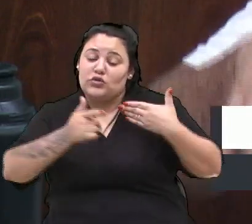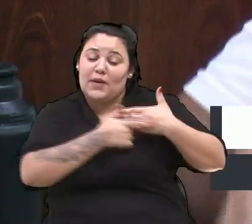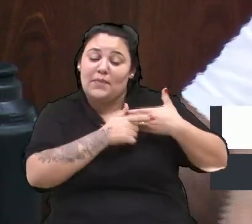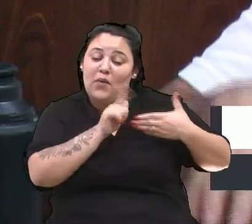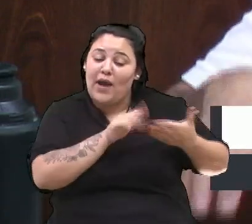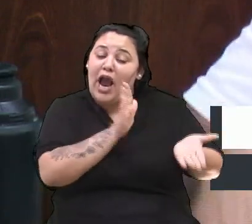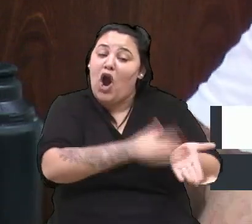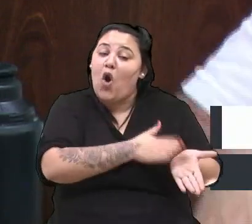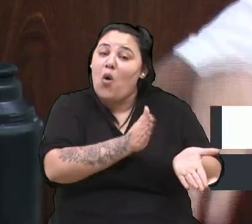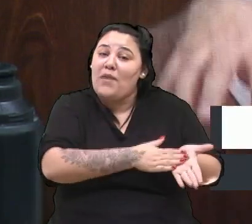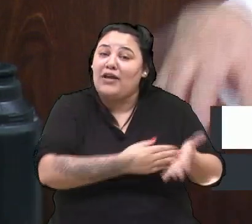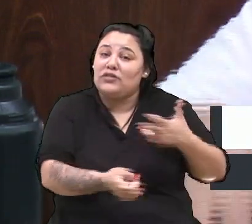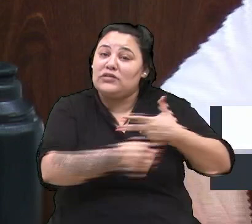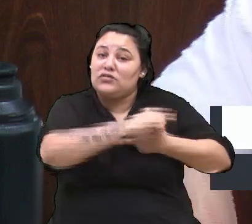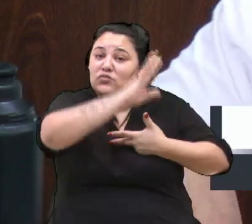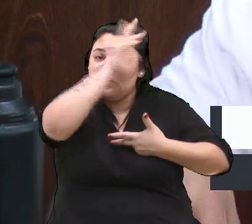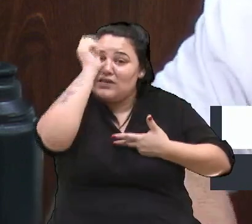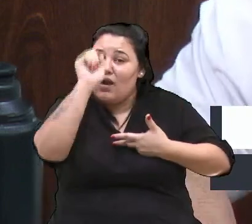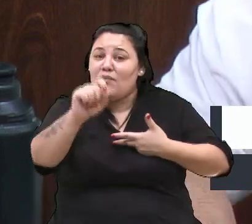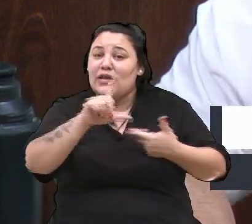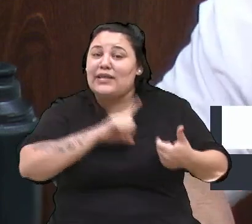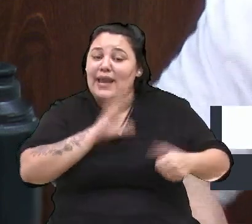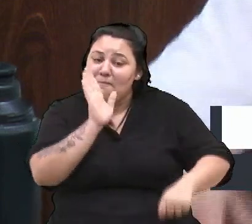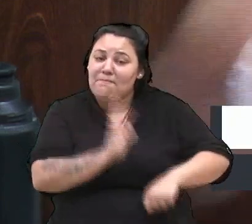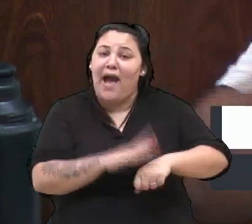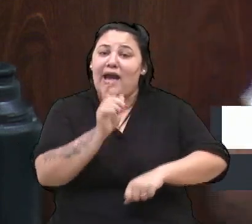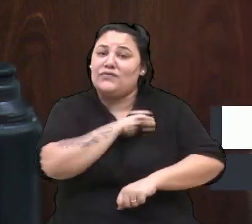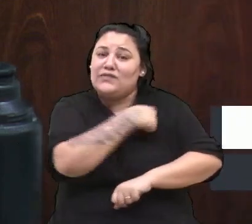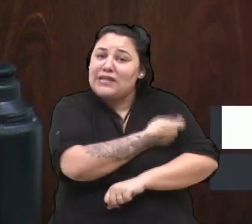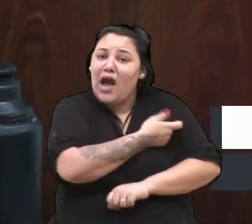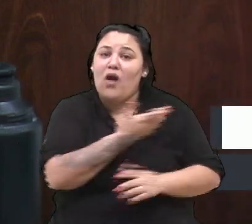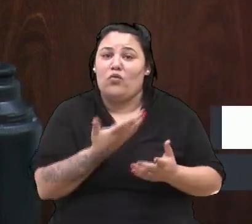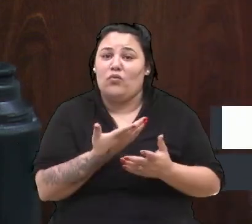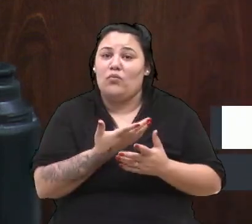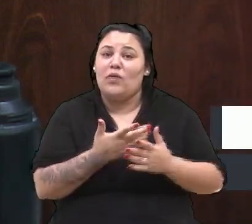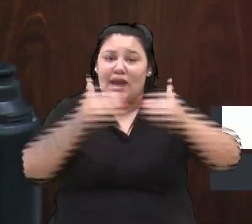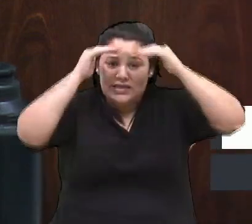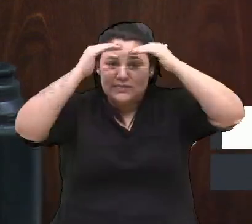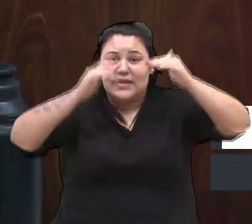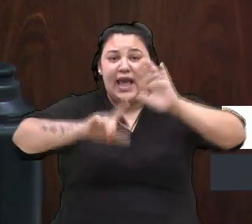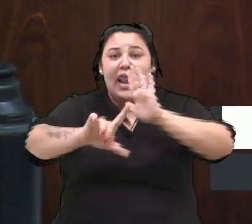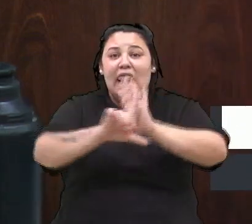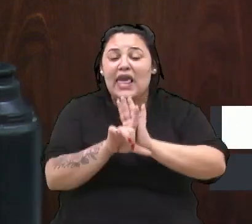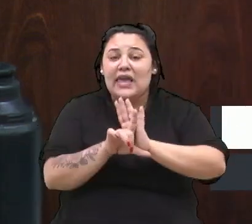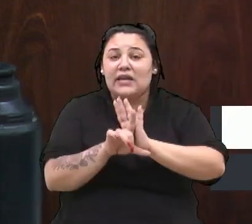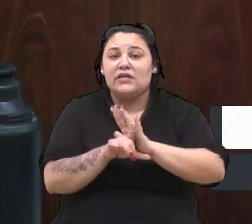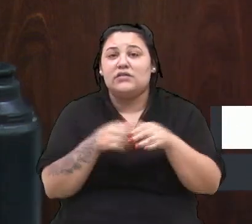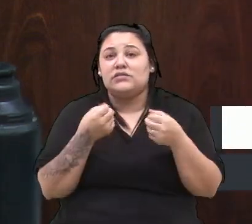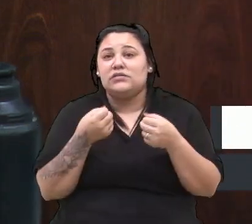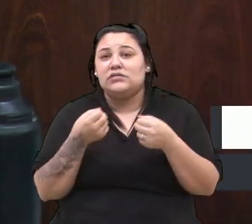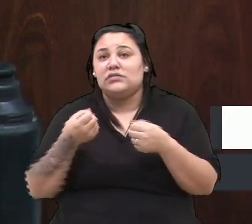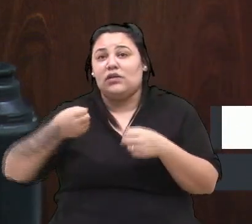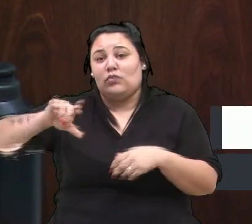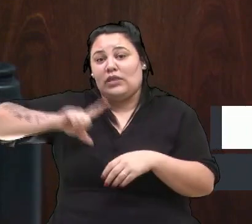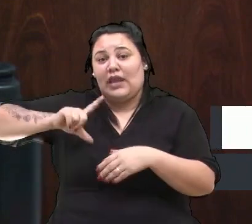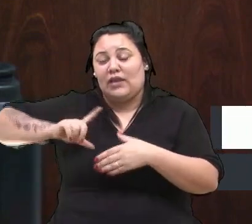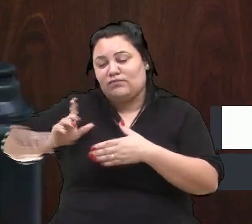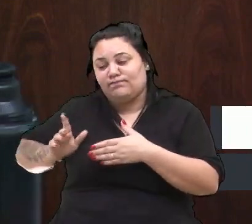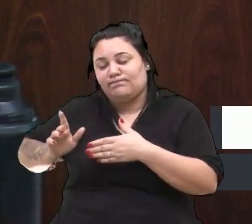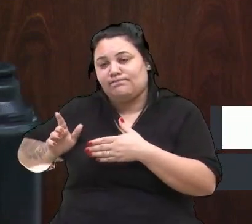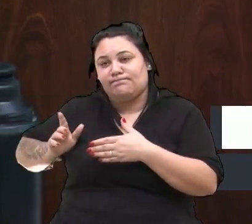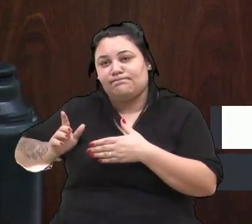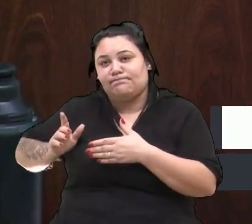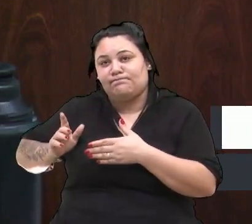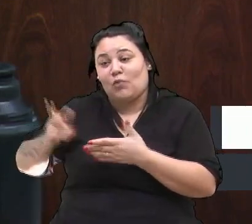Executivo Municipal para que tenha mais fiscal, para que a lei seja aplicada. Então, talvez tenha uma omissão nossa em não